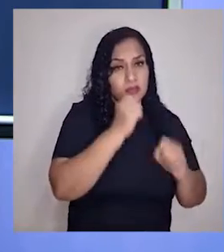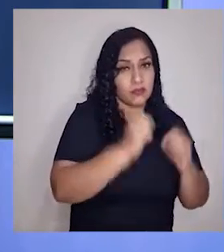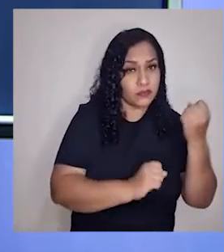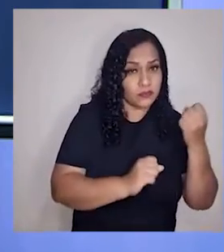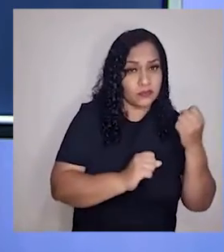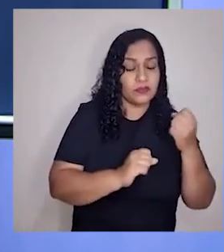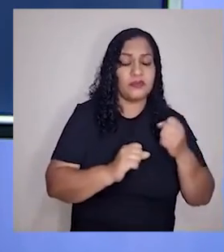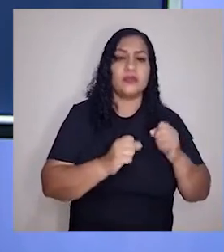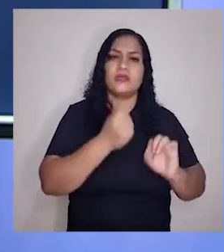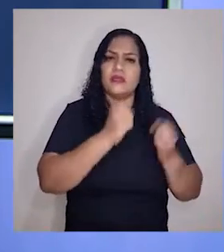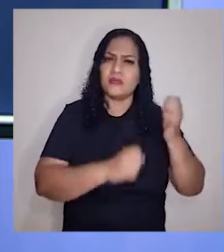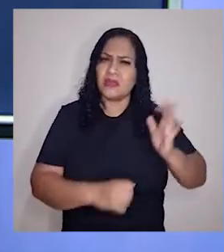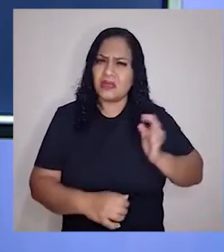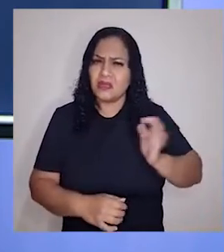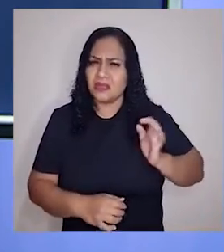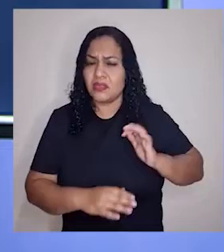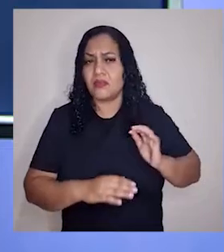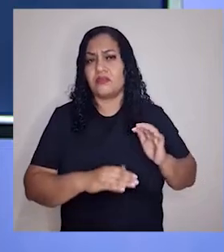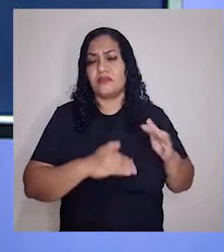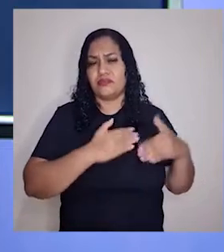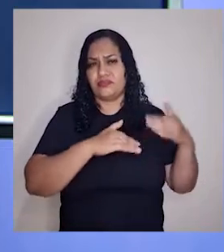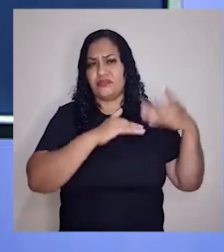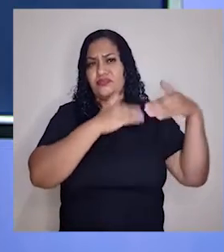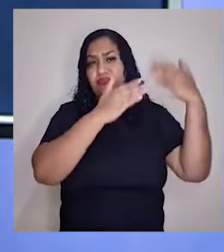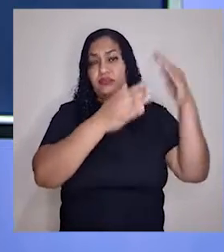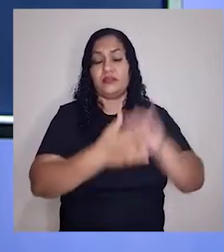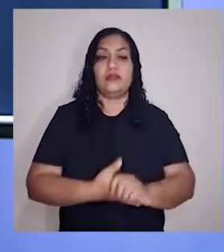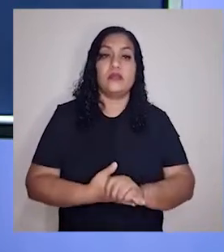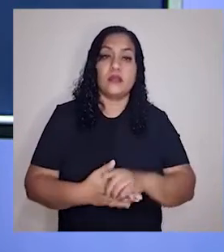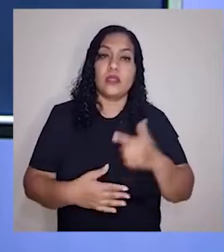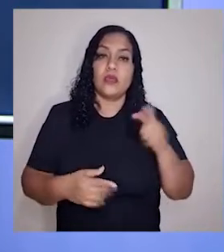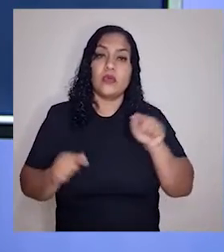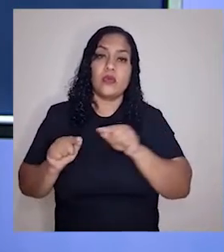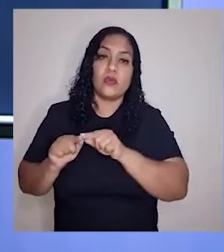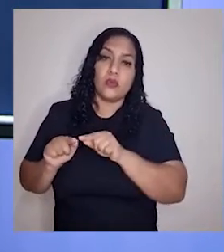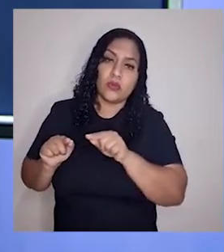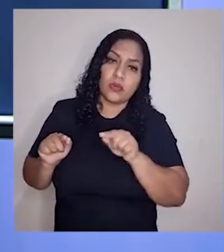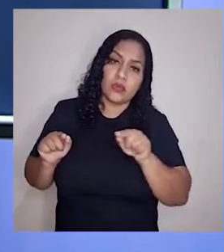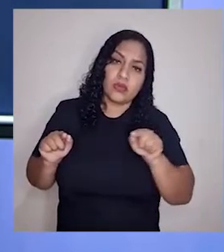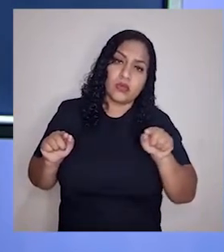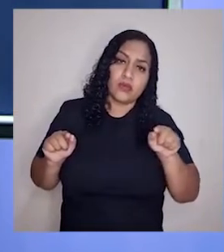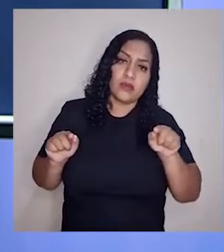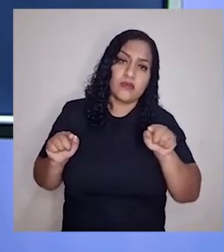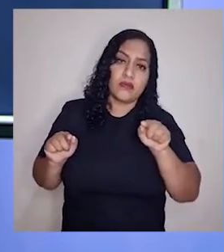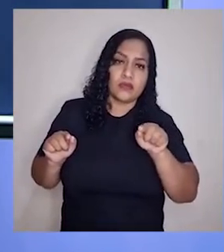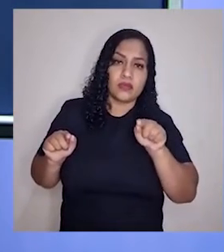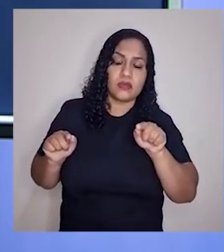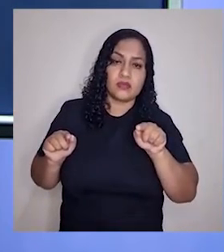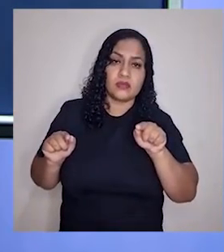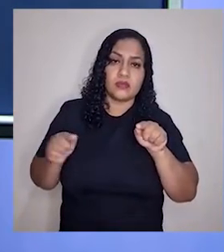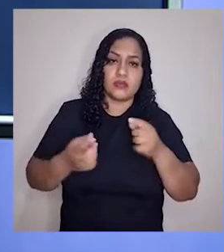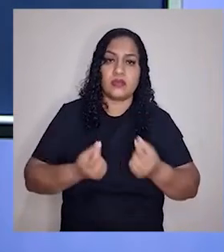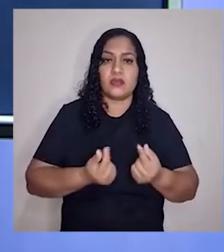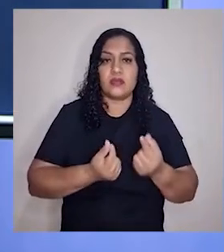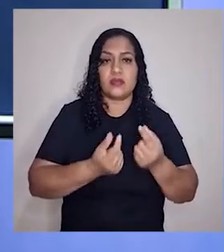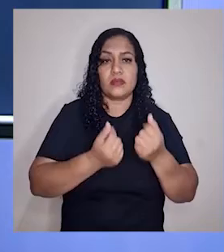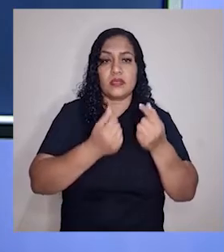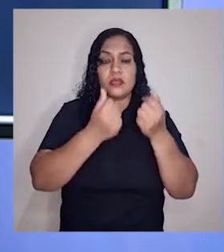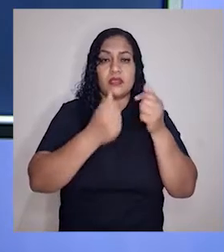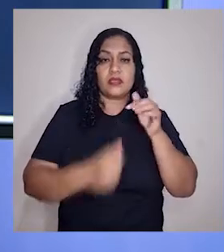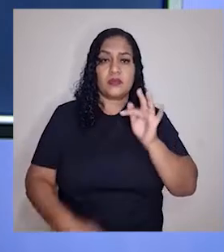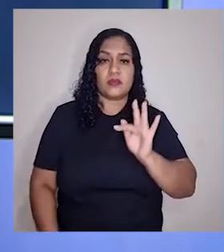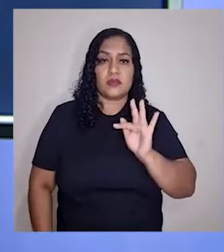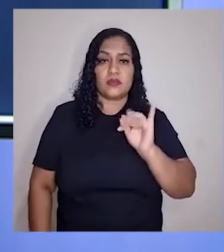industrializavam cada vez mais e enriqueciam cada vez mais. A próxima fase da DIT, já é essa fase aqui, ó, o